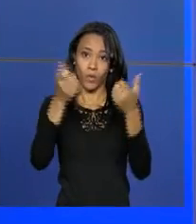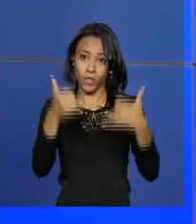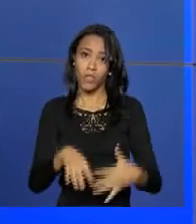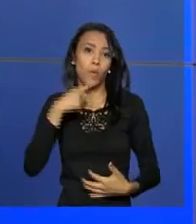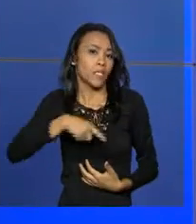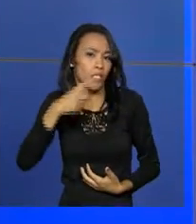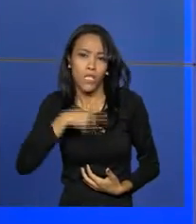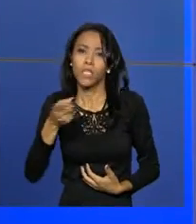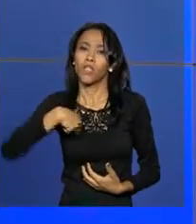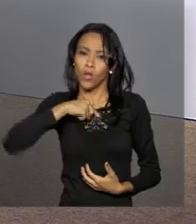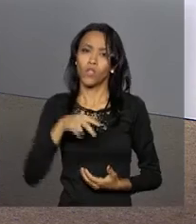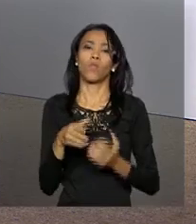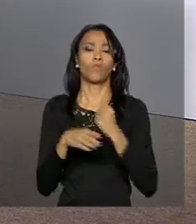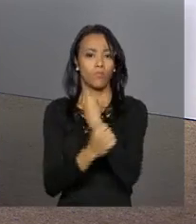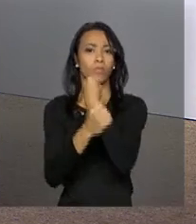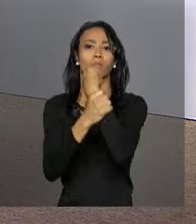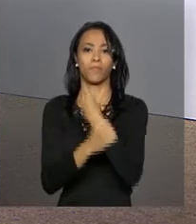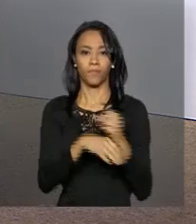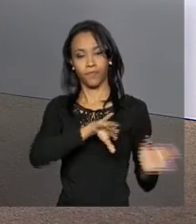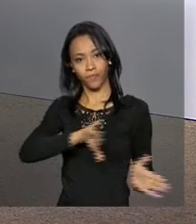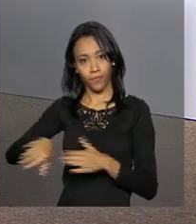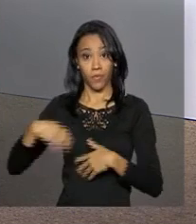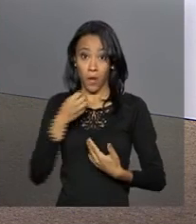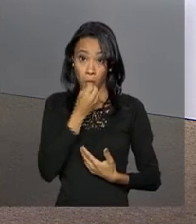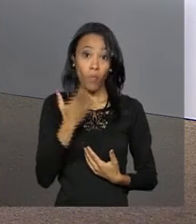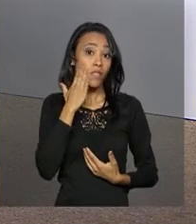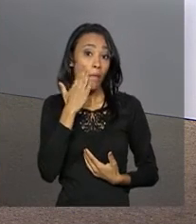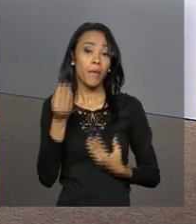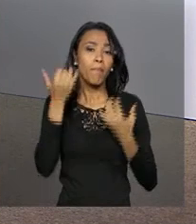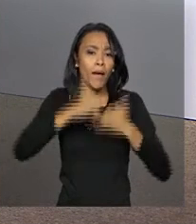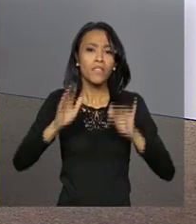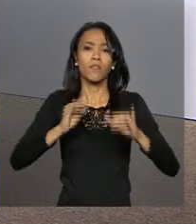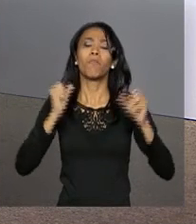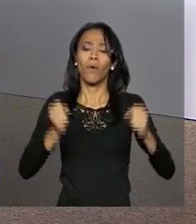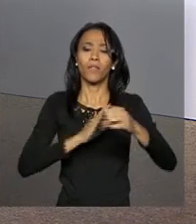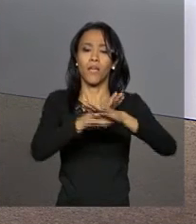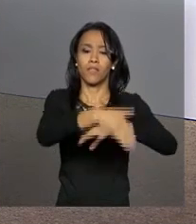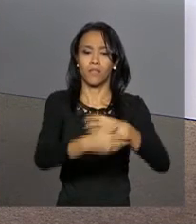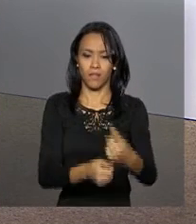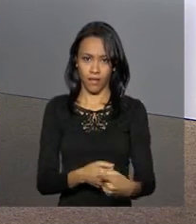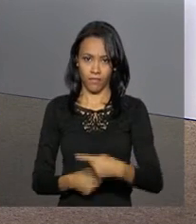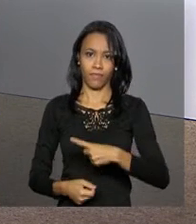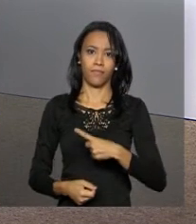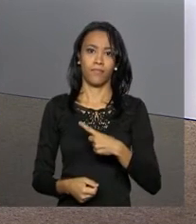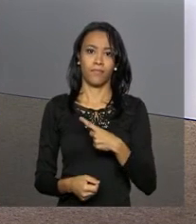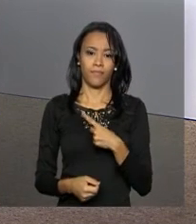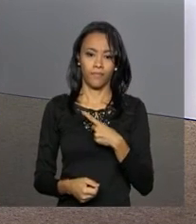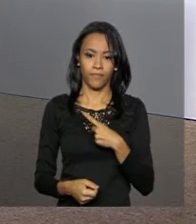adiantar, estamos firmes. Bom, para ter acesso às informações da página, é só acessar o site www